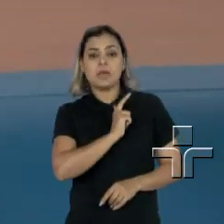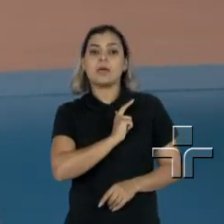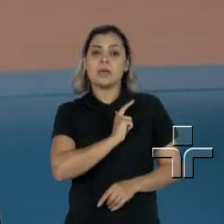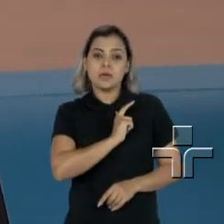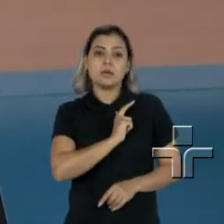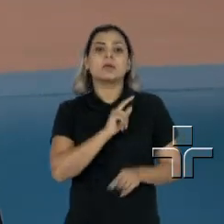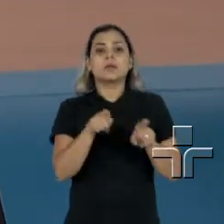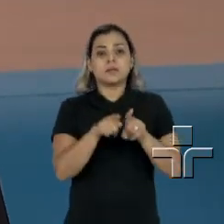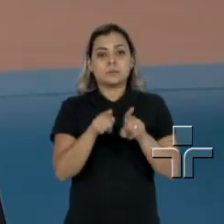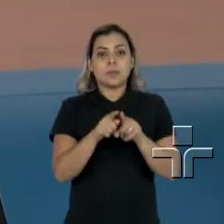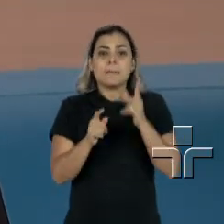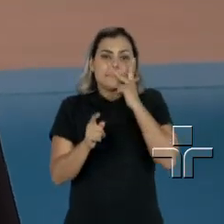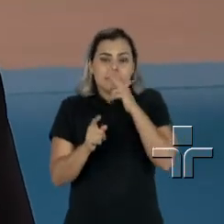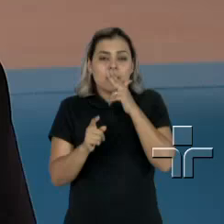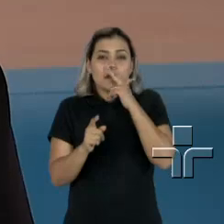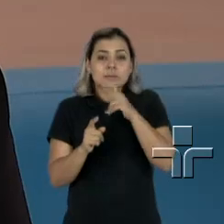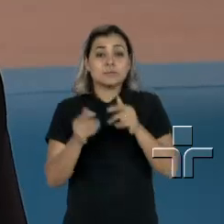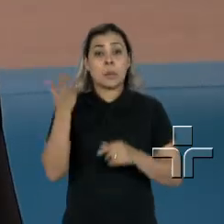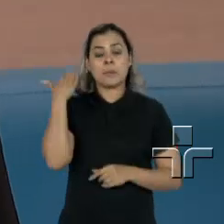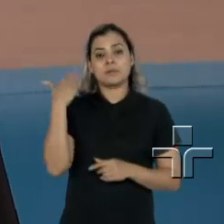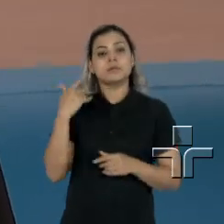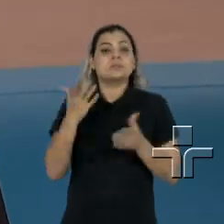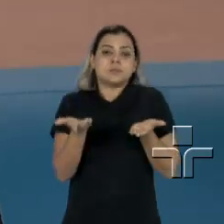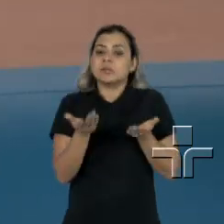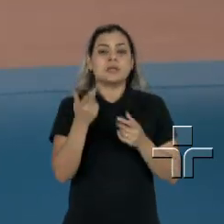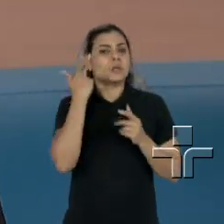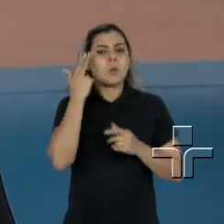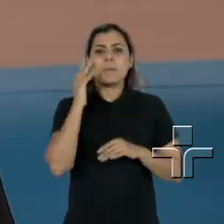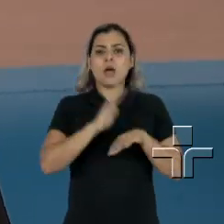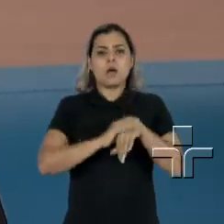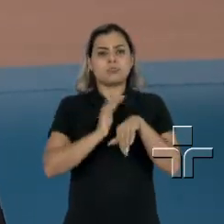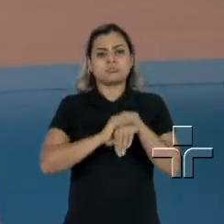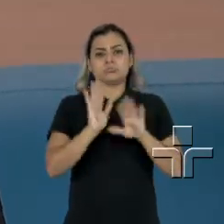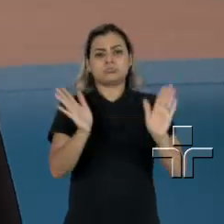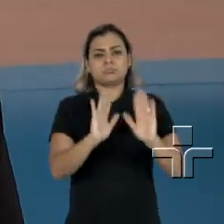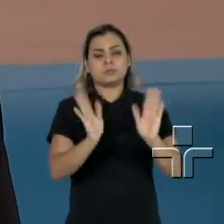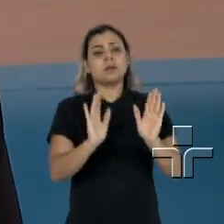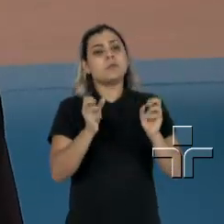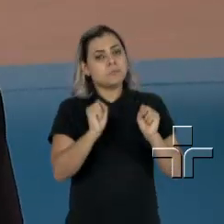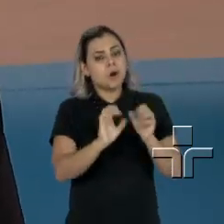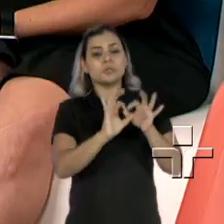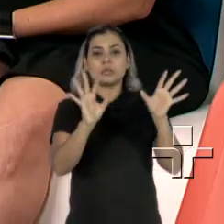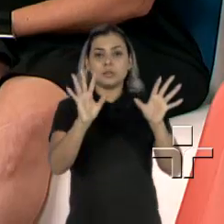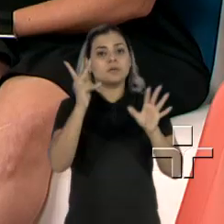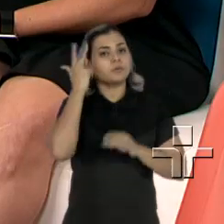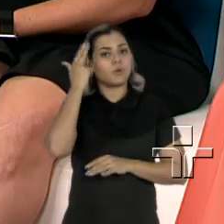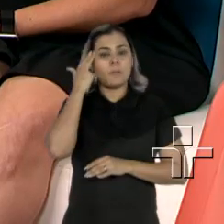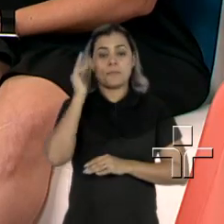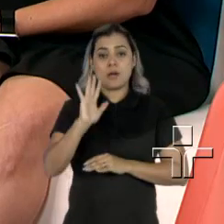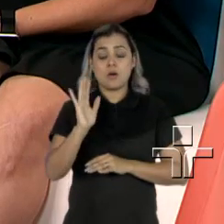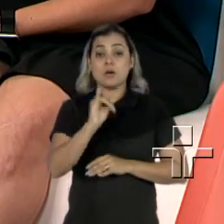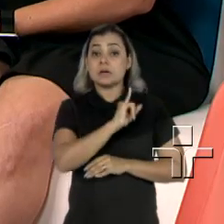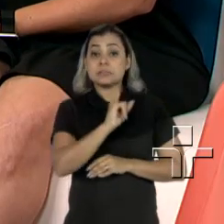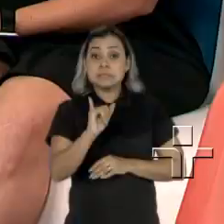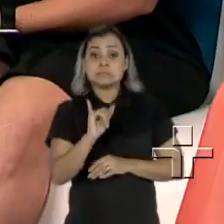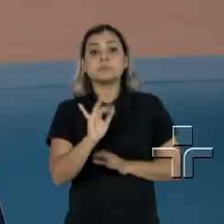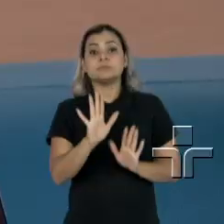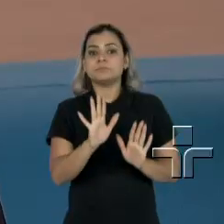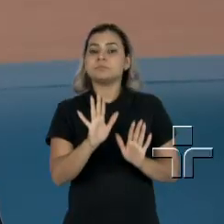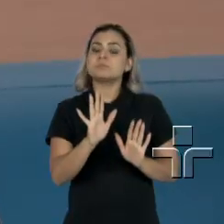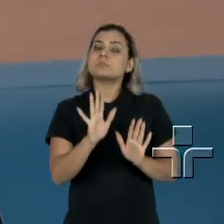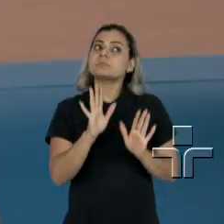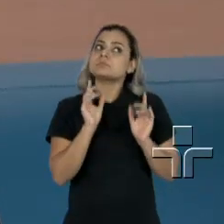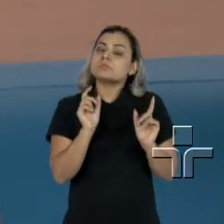pélvico anterior, a gente até recomenda que se é o desejo dela e se tiver tudo bem, ela pode também ter o parto vaginal. Mas